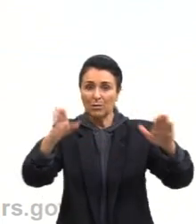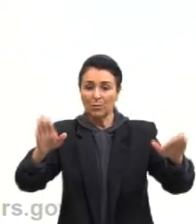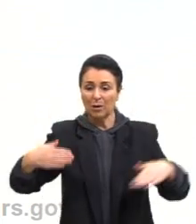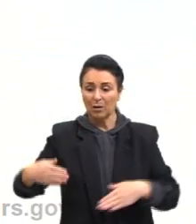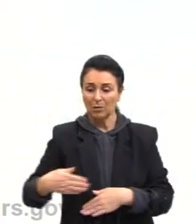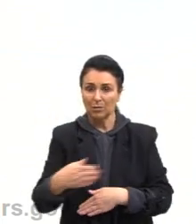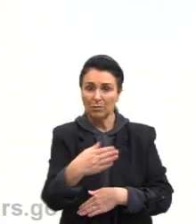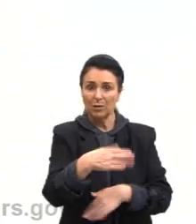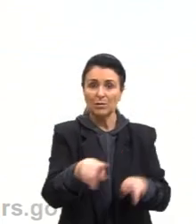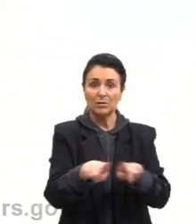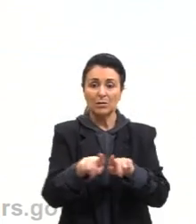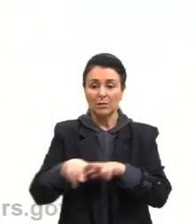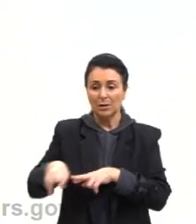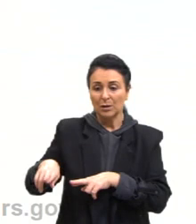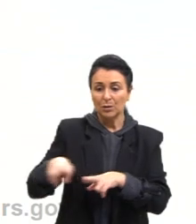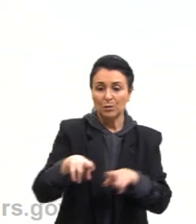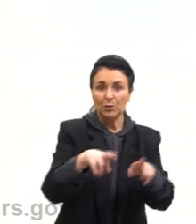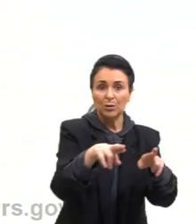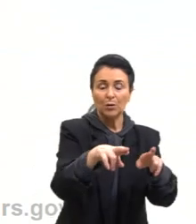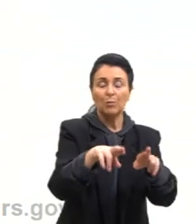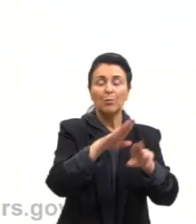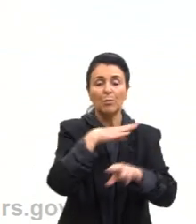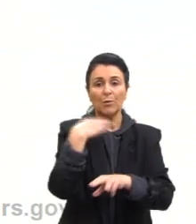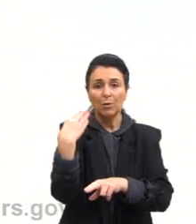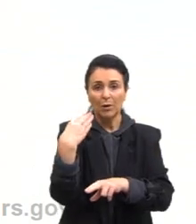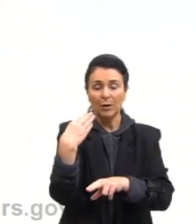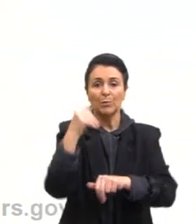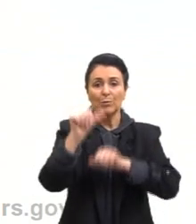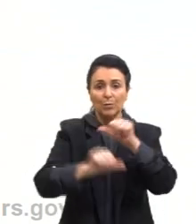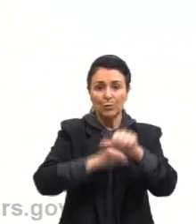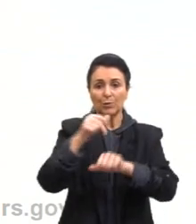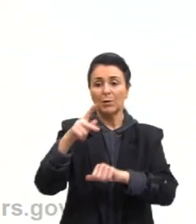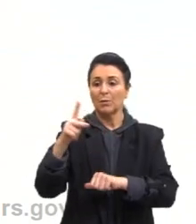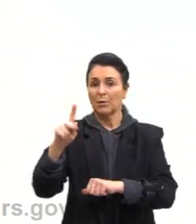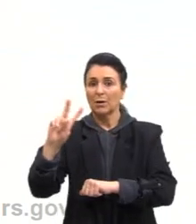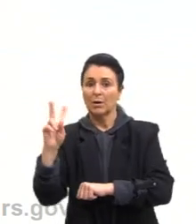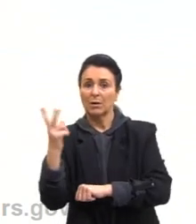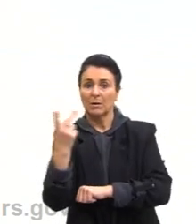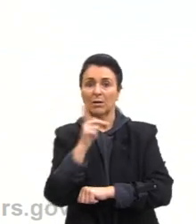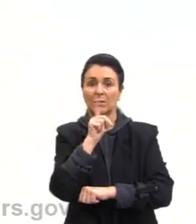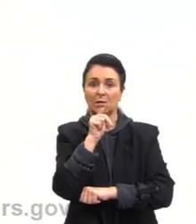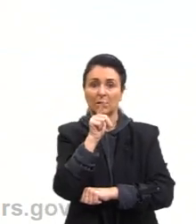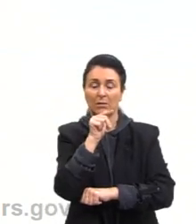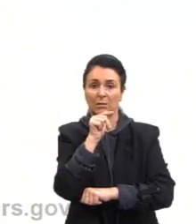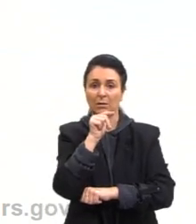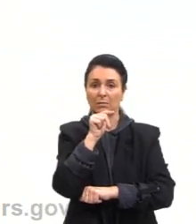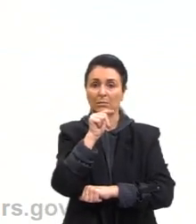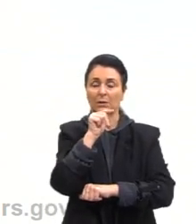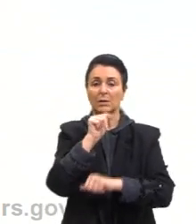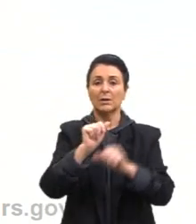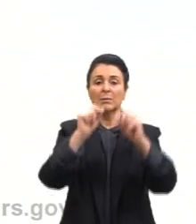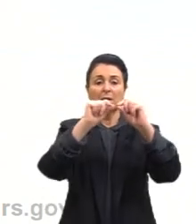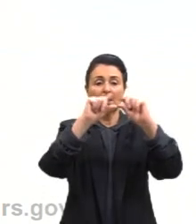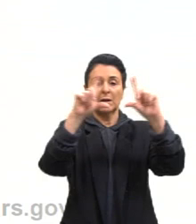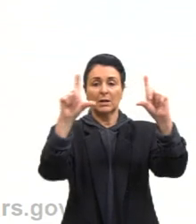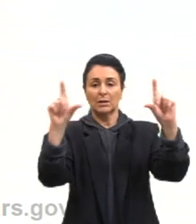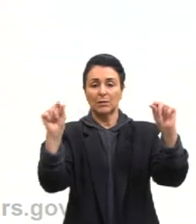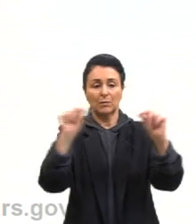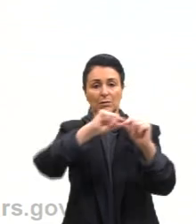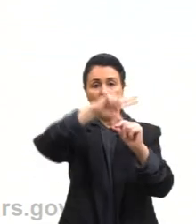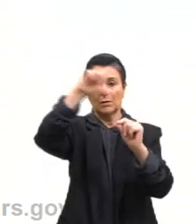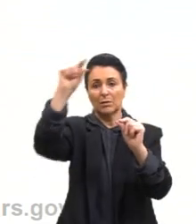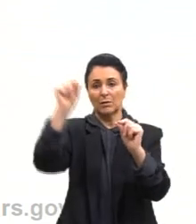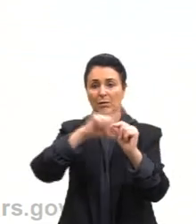lagos, porque acaba mudando o pH dos rios e dos lagos. Destruição de folhas e galhos de